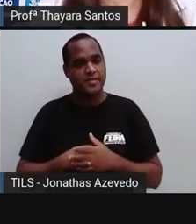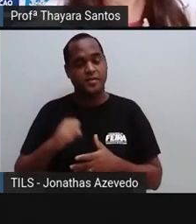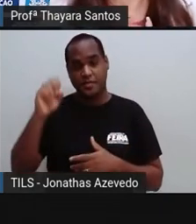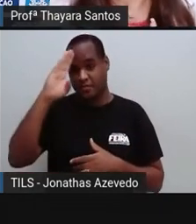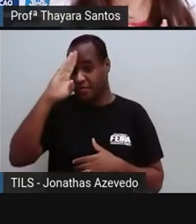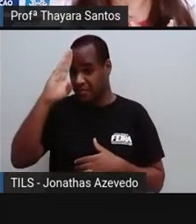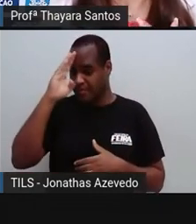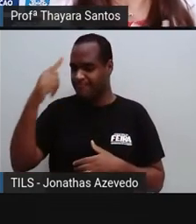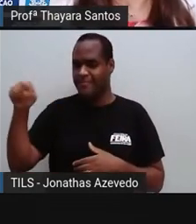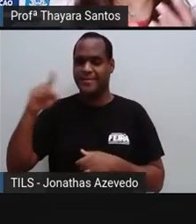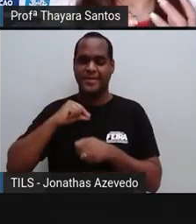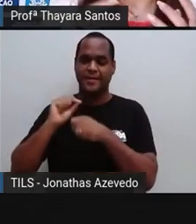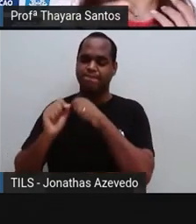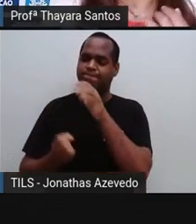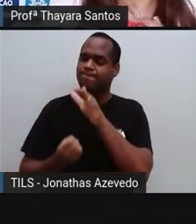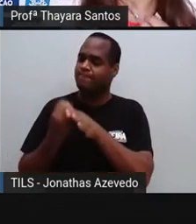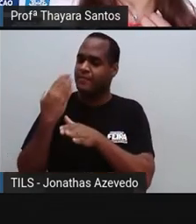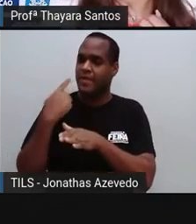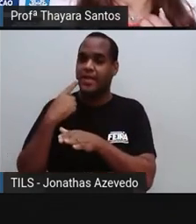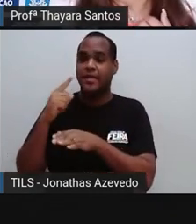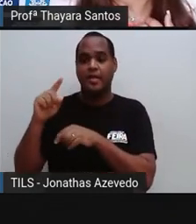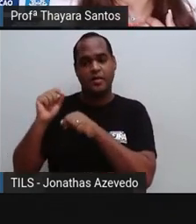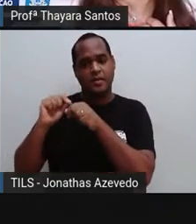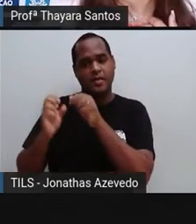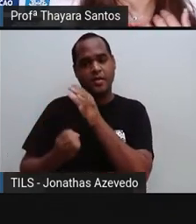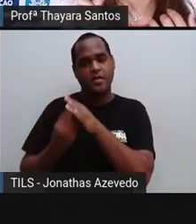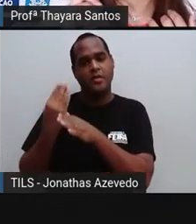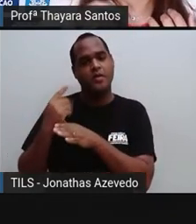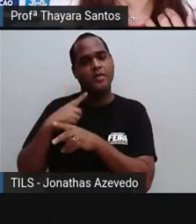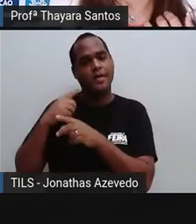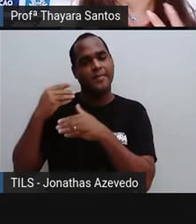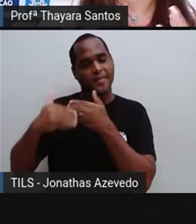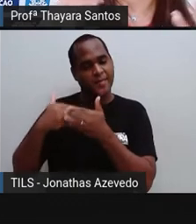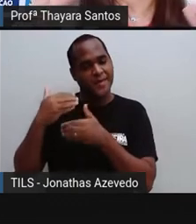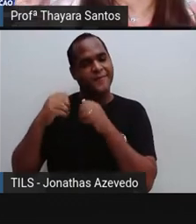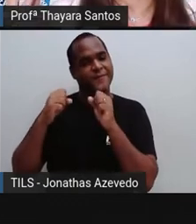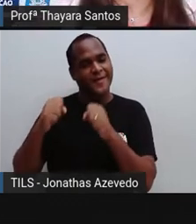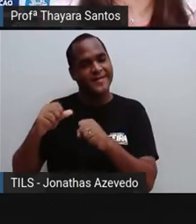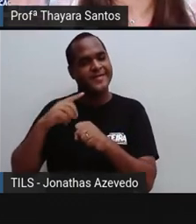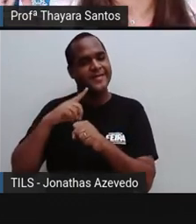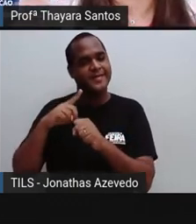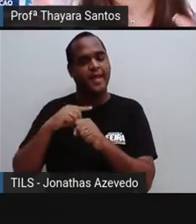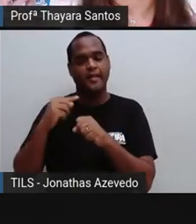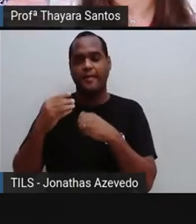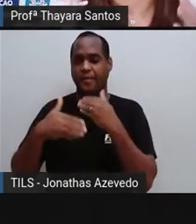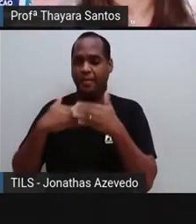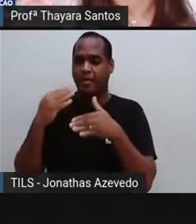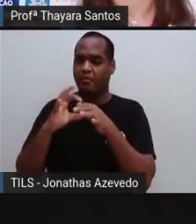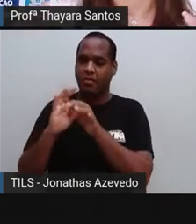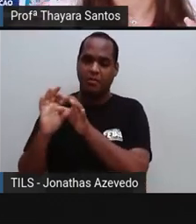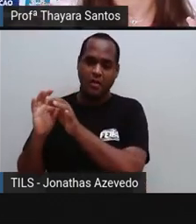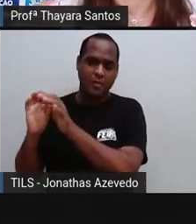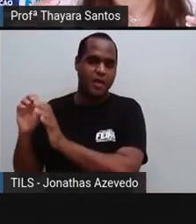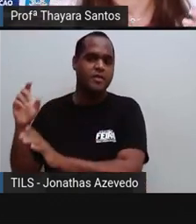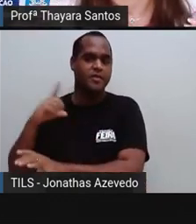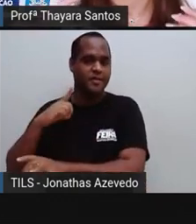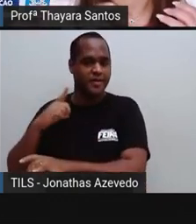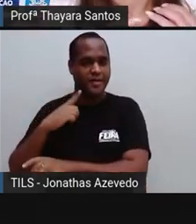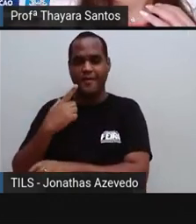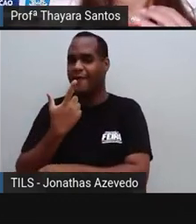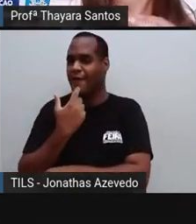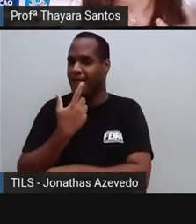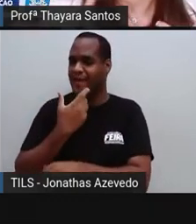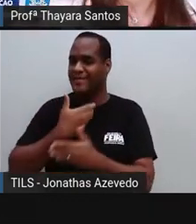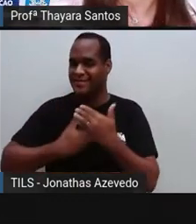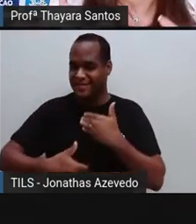dele é fazer com que o útero contraia no momento do parto. Então, no momento do parto, a mulher começa a liberar um monte de ocitocina na corrente sanguínea